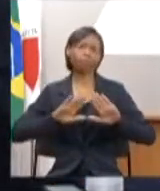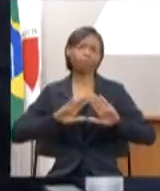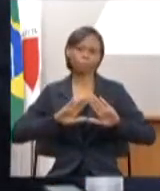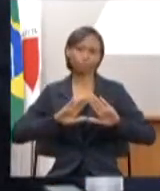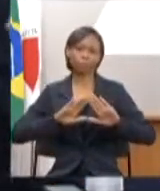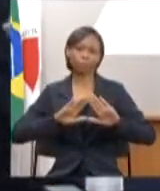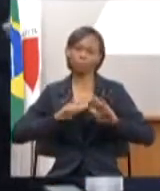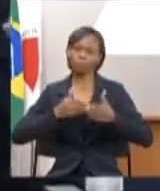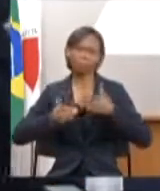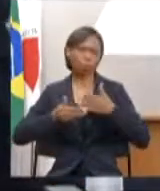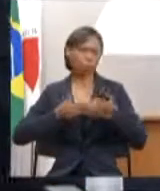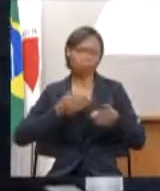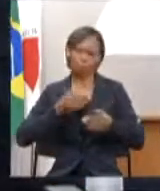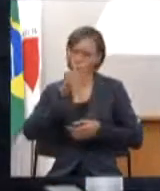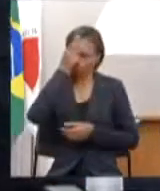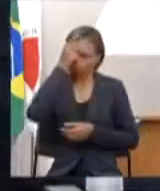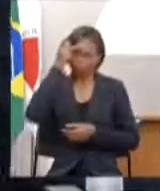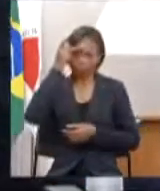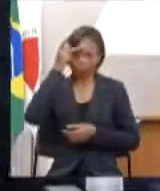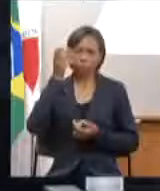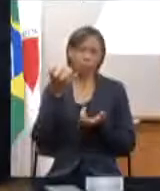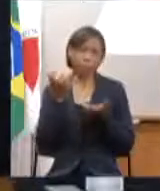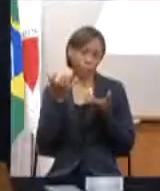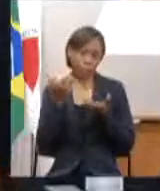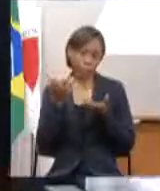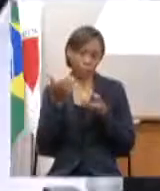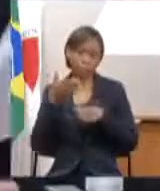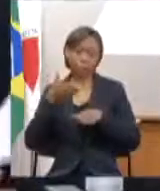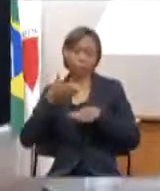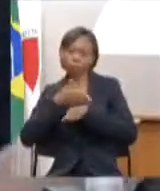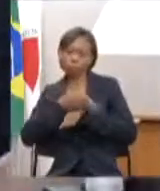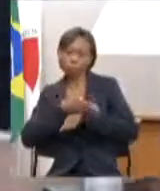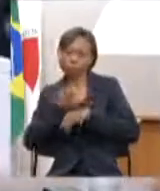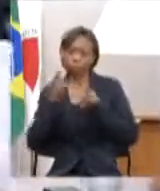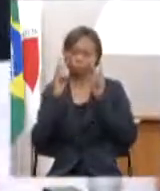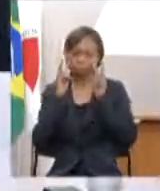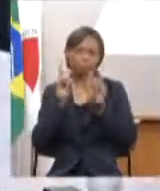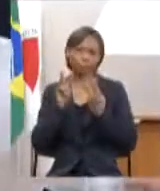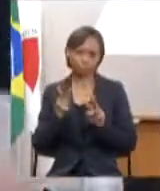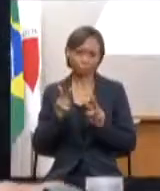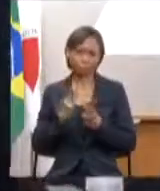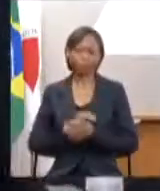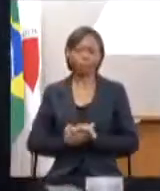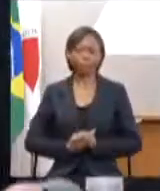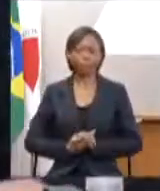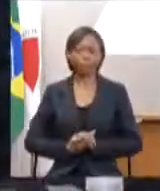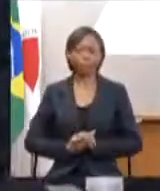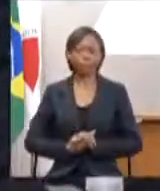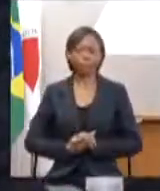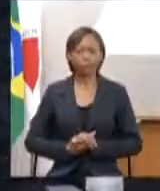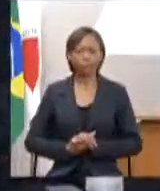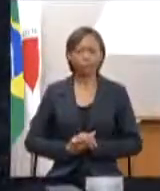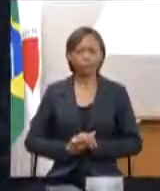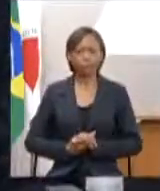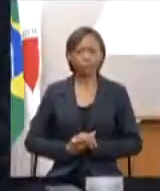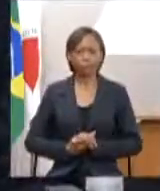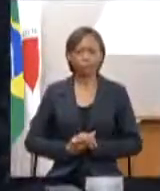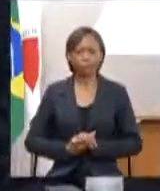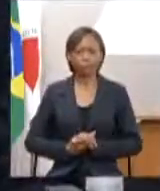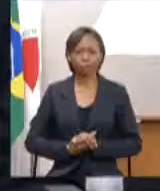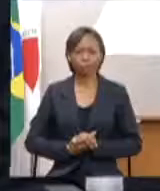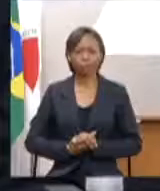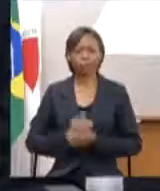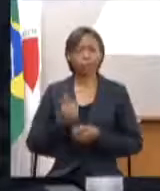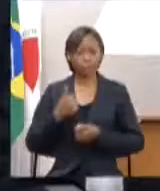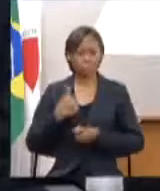qualquer público que esteja interessado. Deputado, encerrando minha